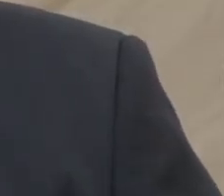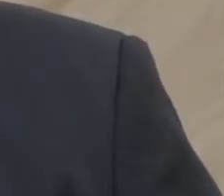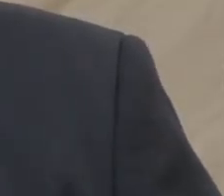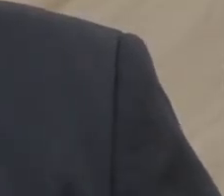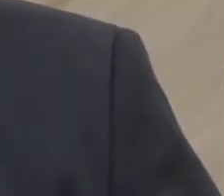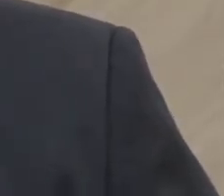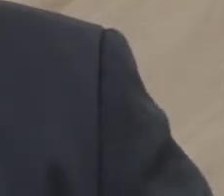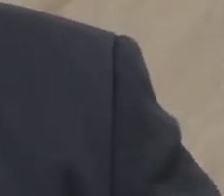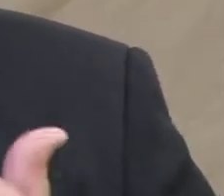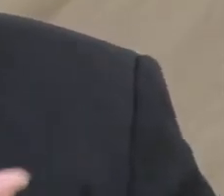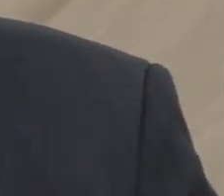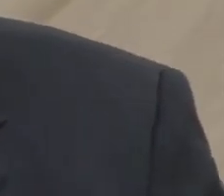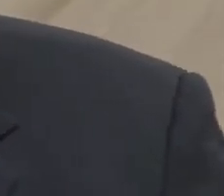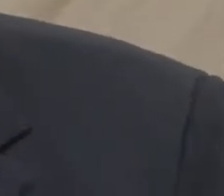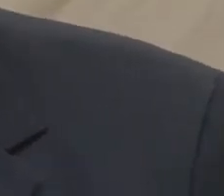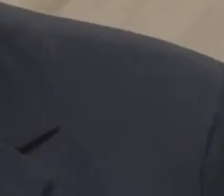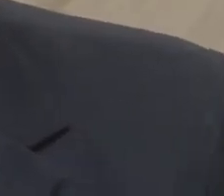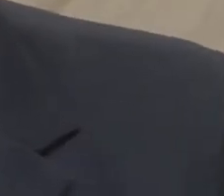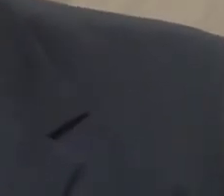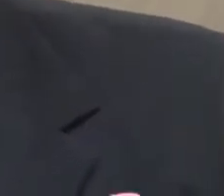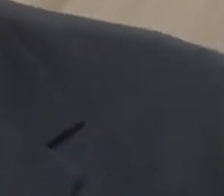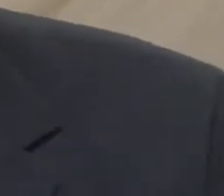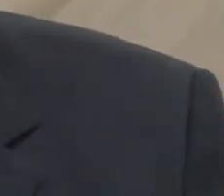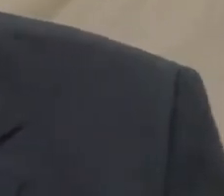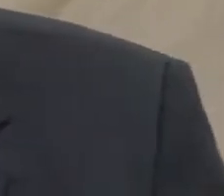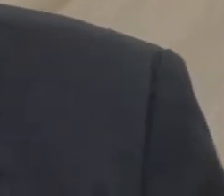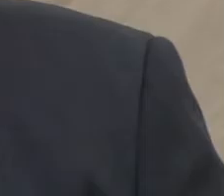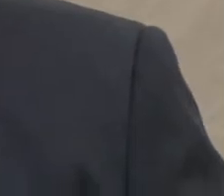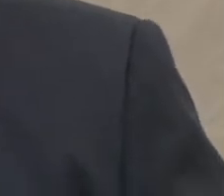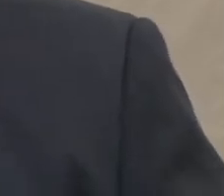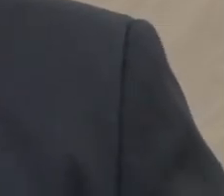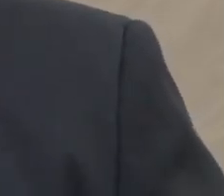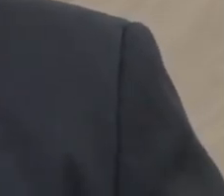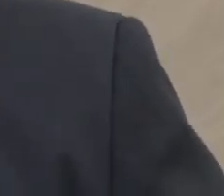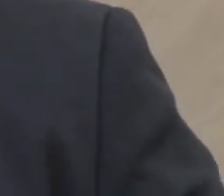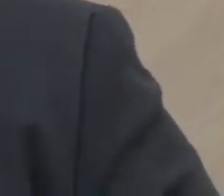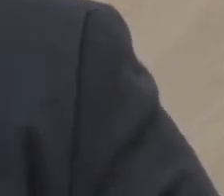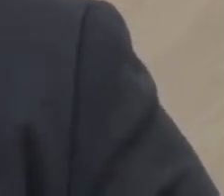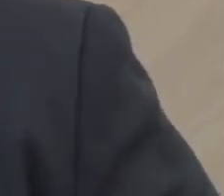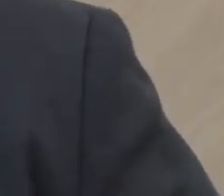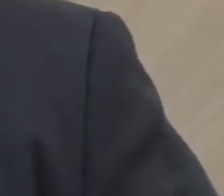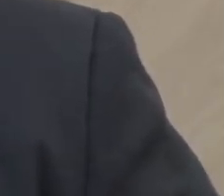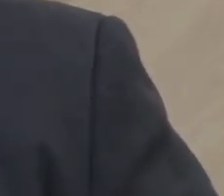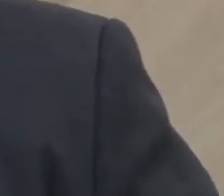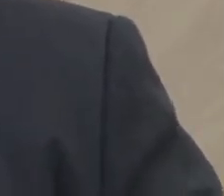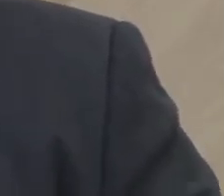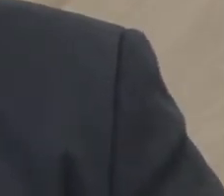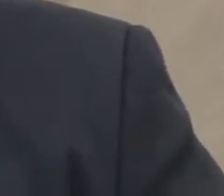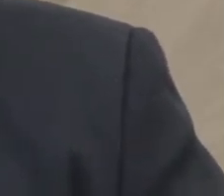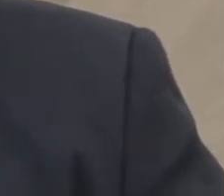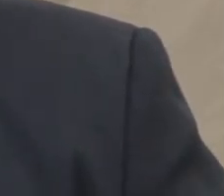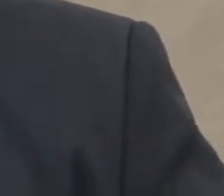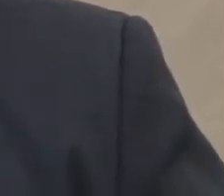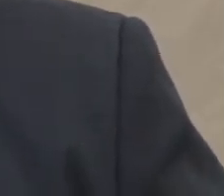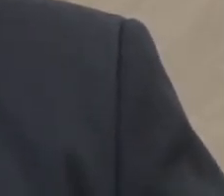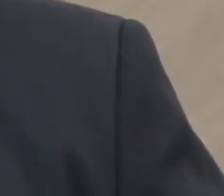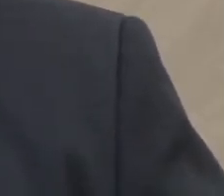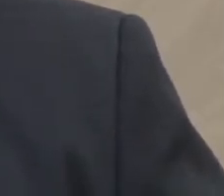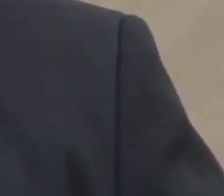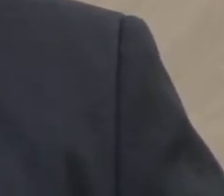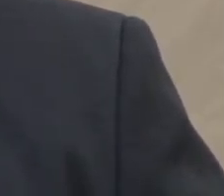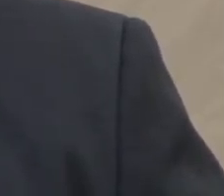através do requerimento, e já aproveitamos a oportunidade que ele esteve aqui na casa hoje, para que se faça um mutirão também no bairro Quarta Linha, né, porque nós